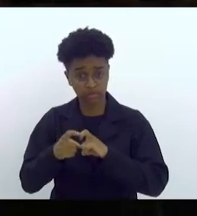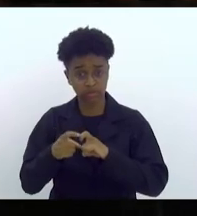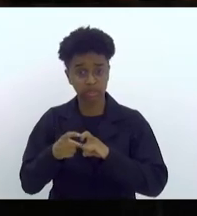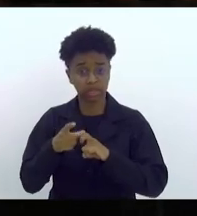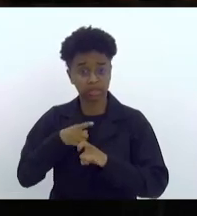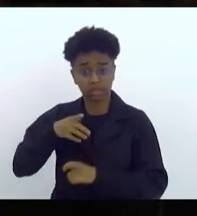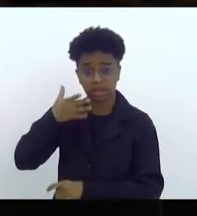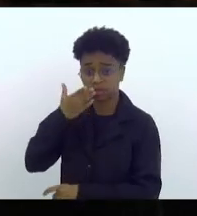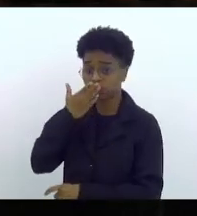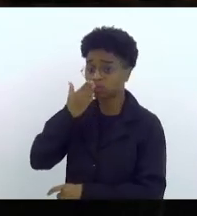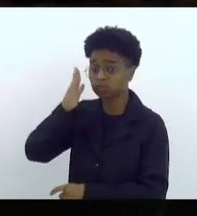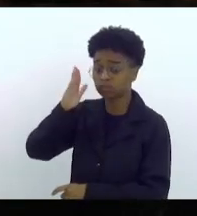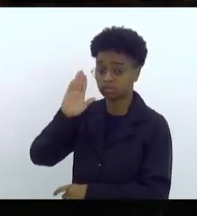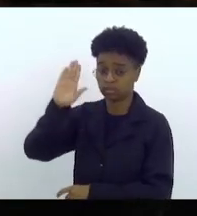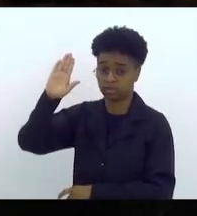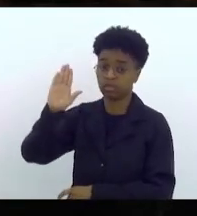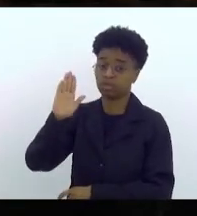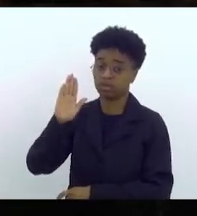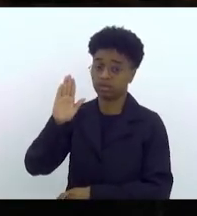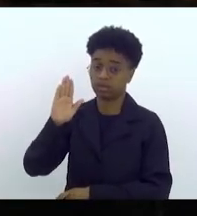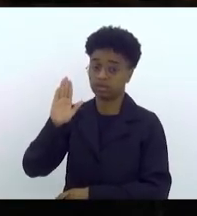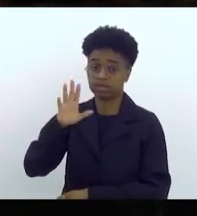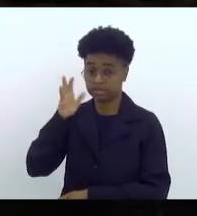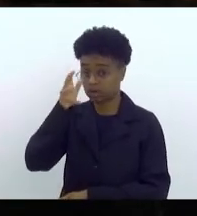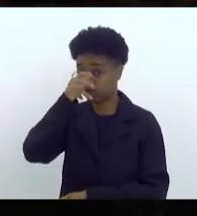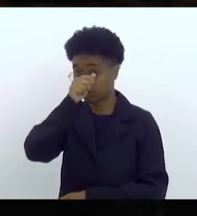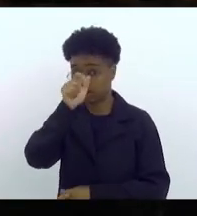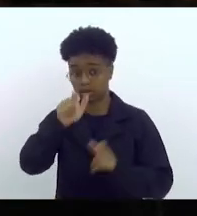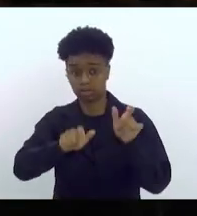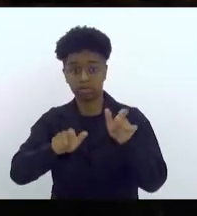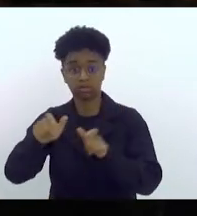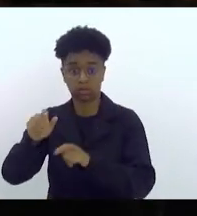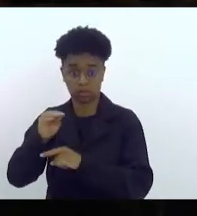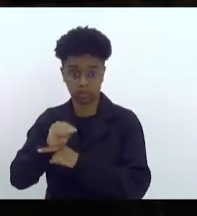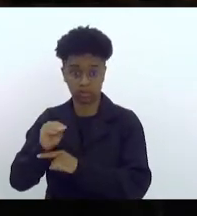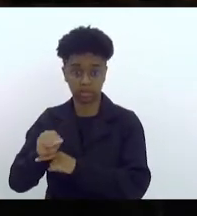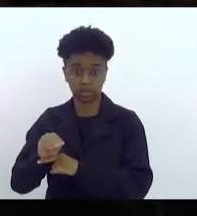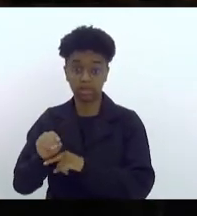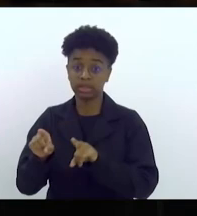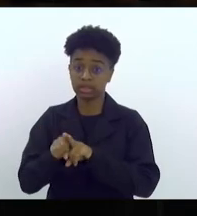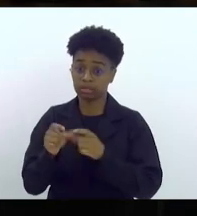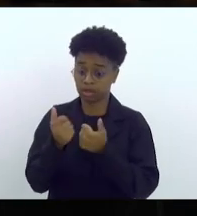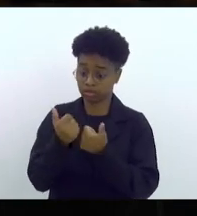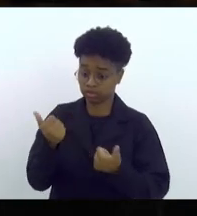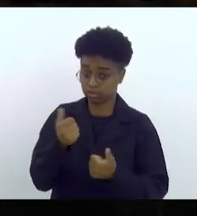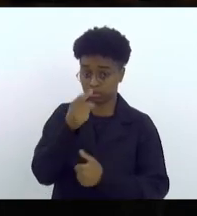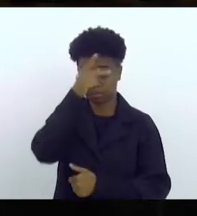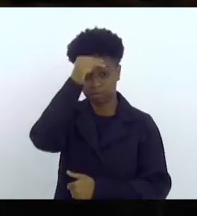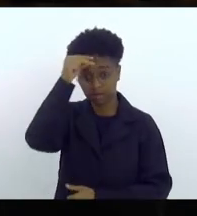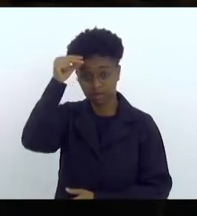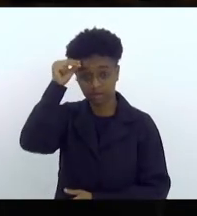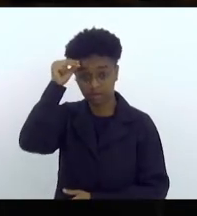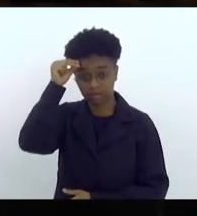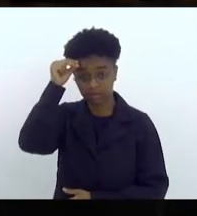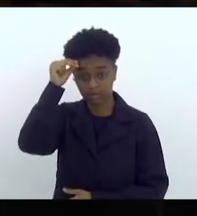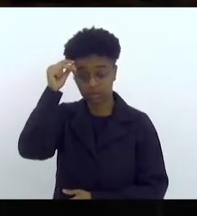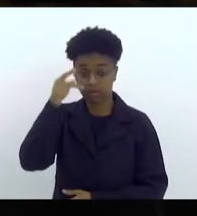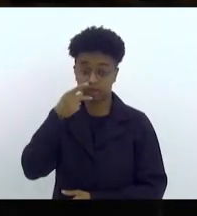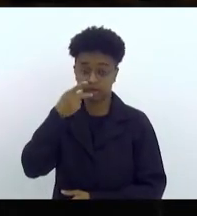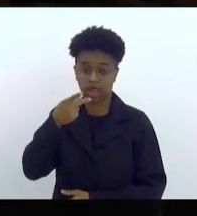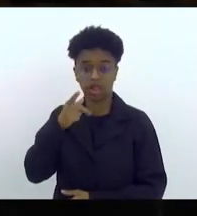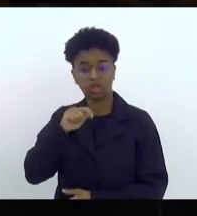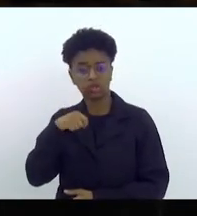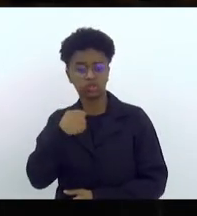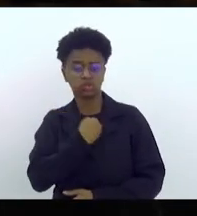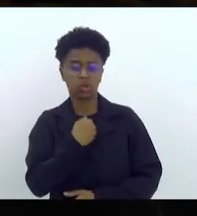prometendo salvar a vida e cuidar de gente. E o vice-prefeito da cidade se denomina como